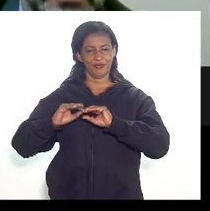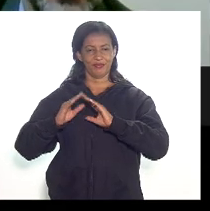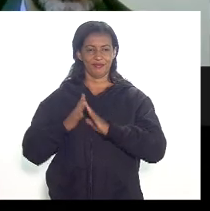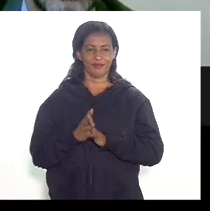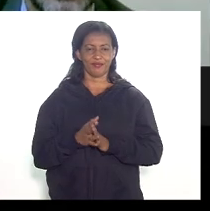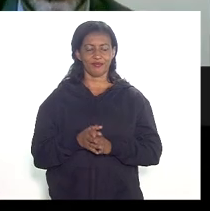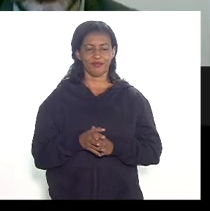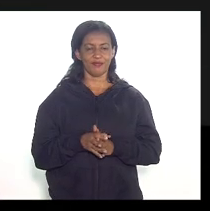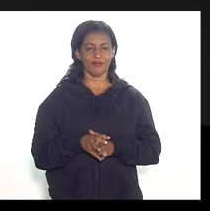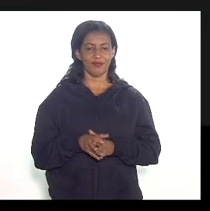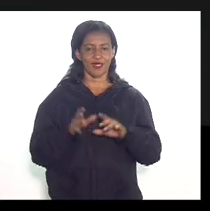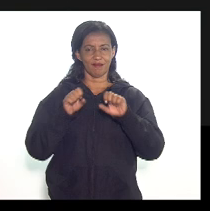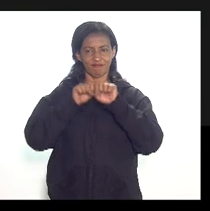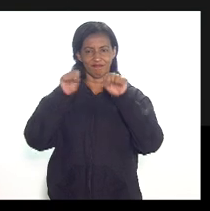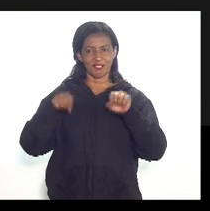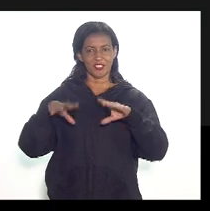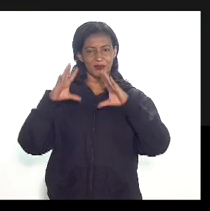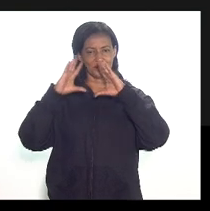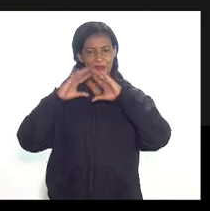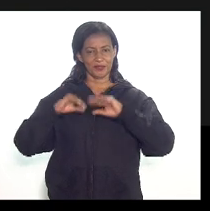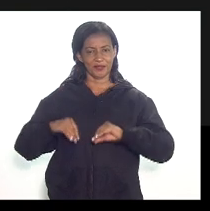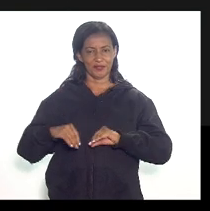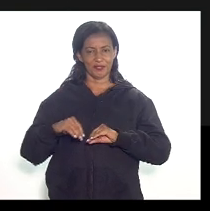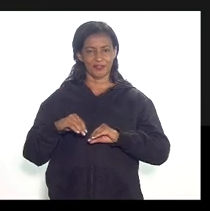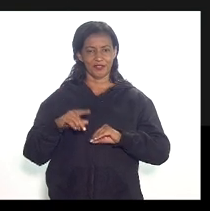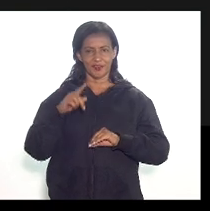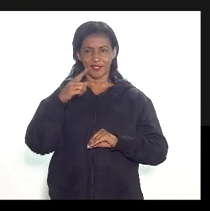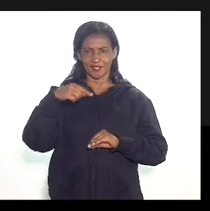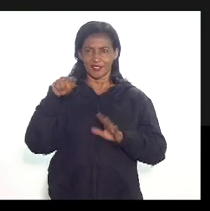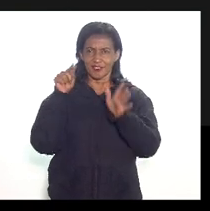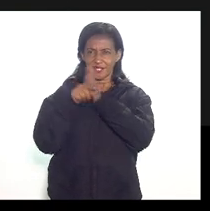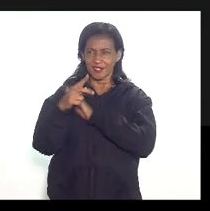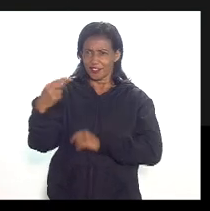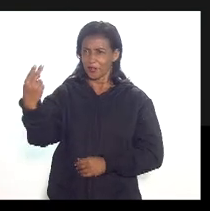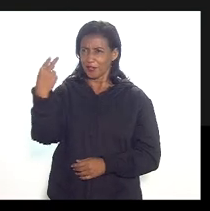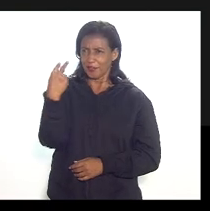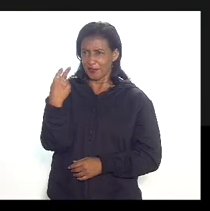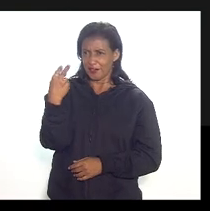caiu bom vocês estão me vendo? estamos